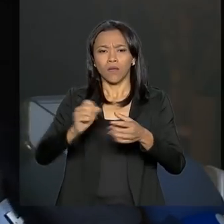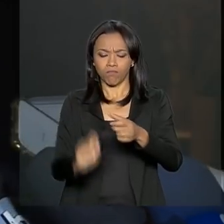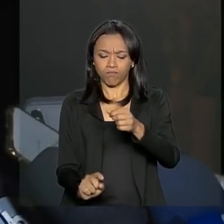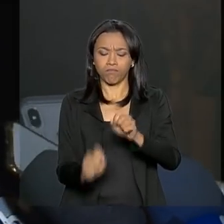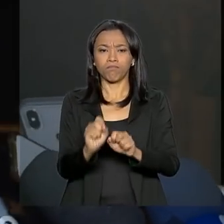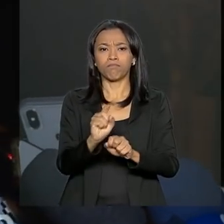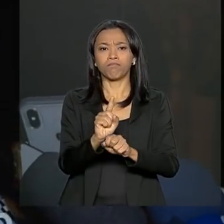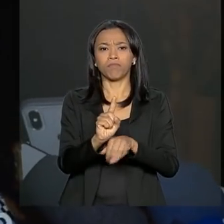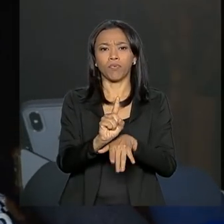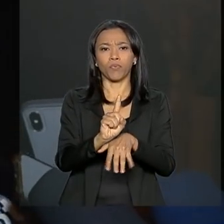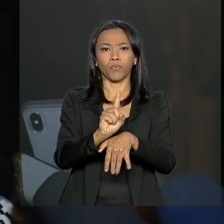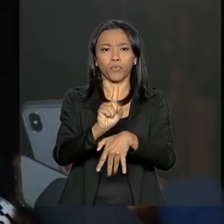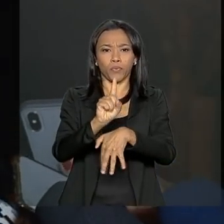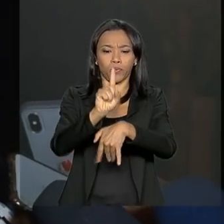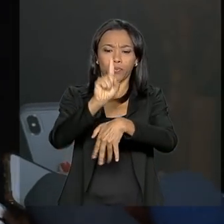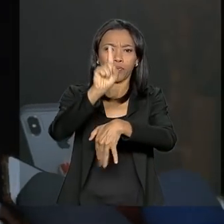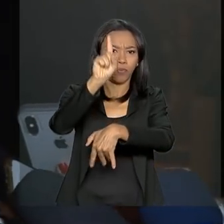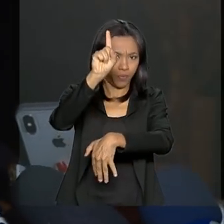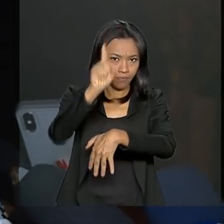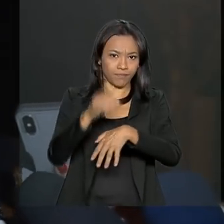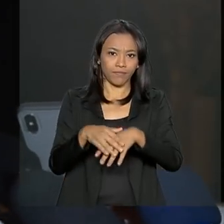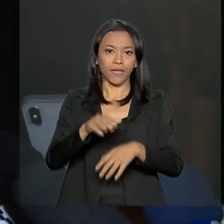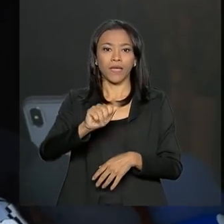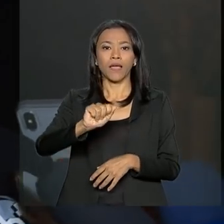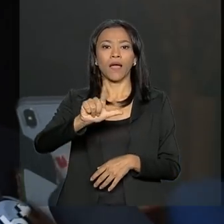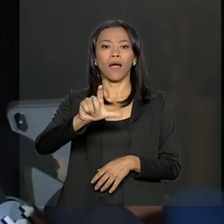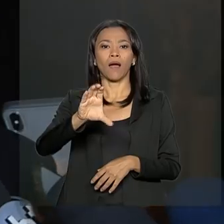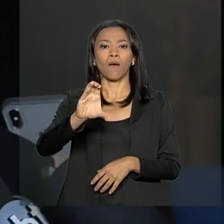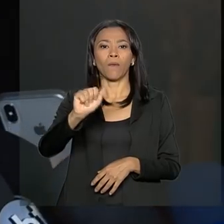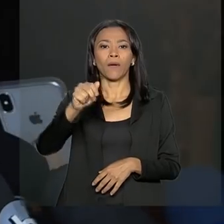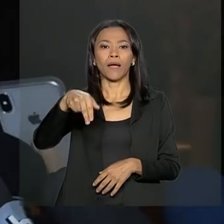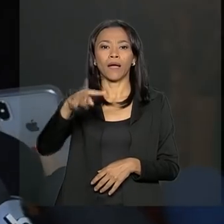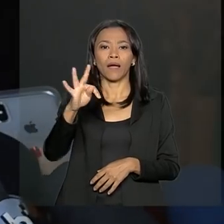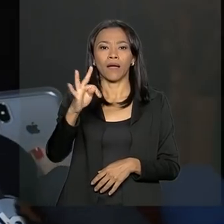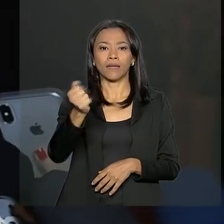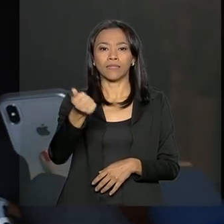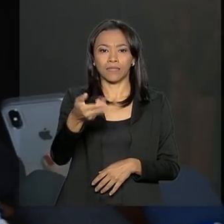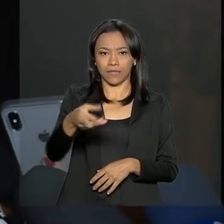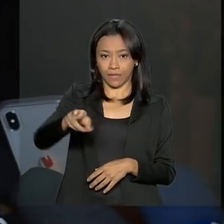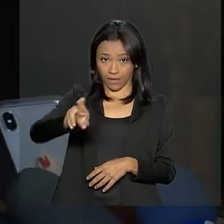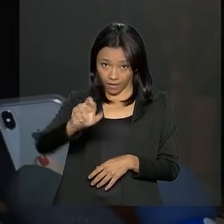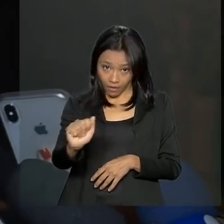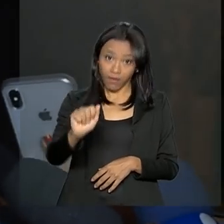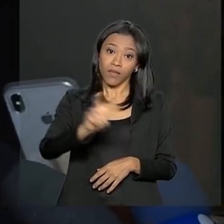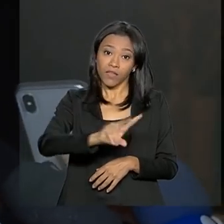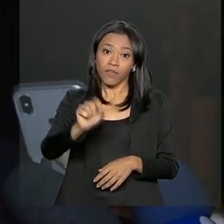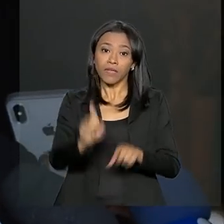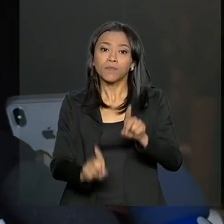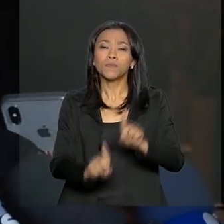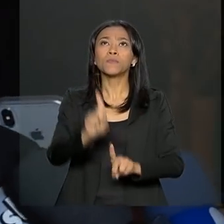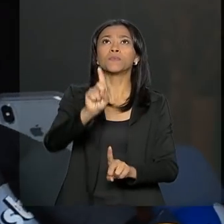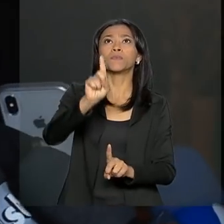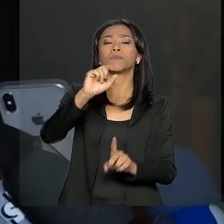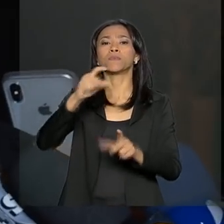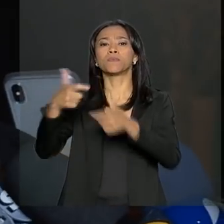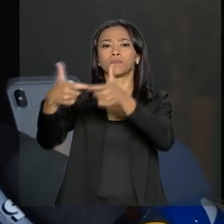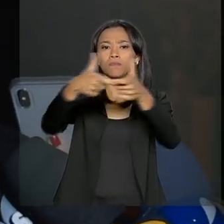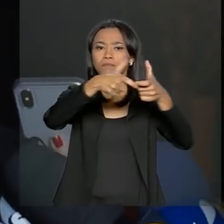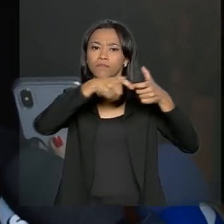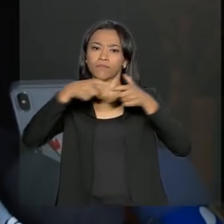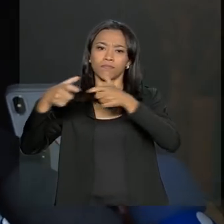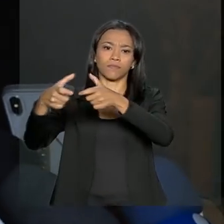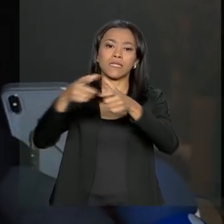do lançamento de veículos não tripulados ou veículos de lançamento de satélites. É